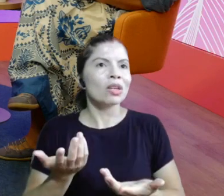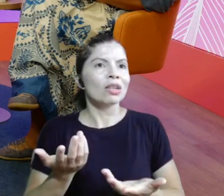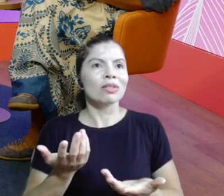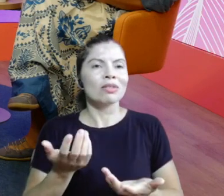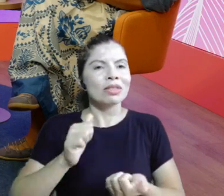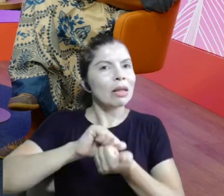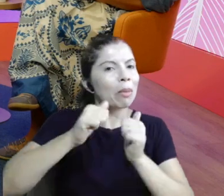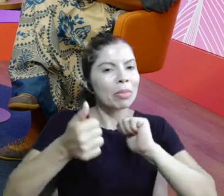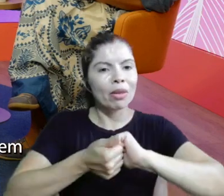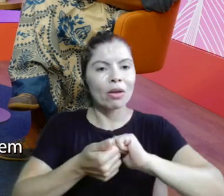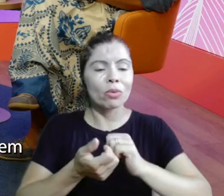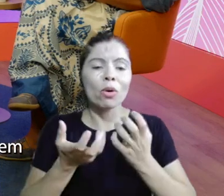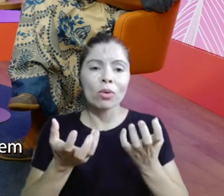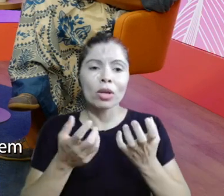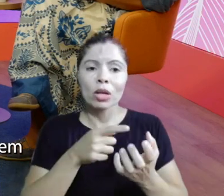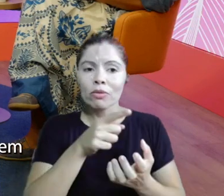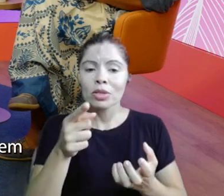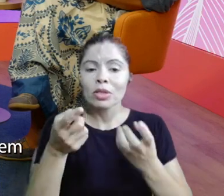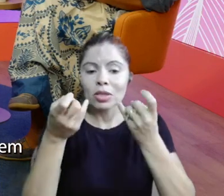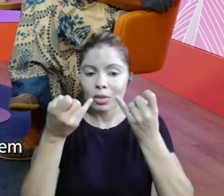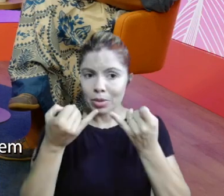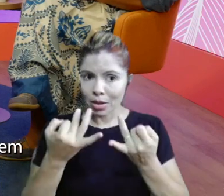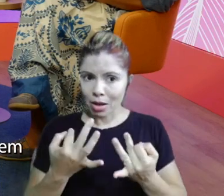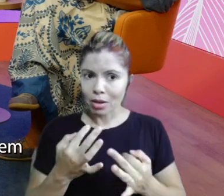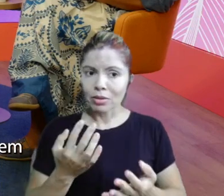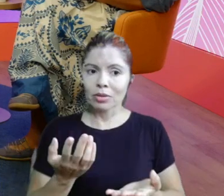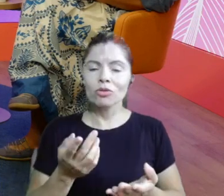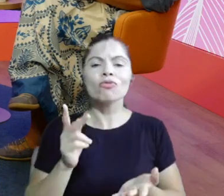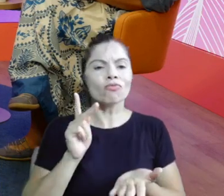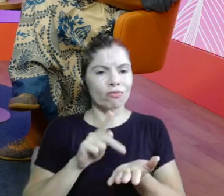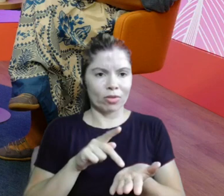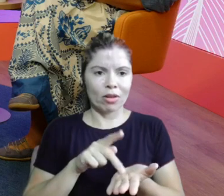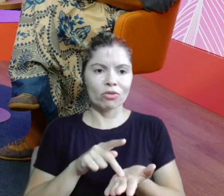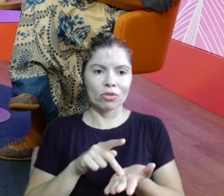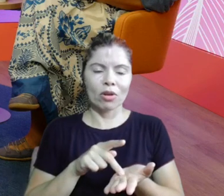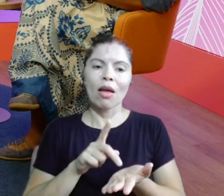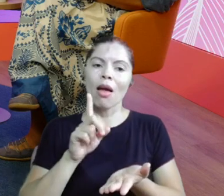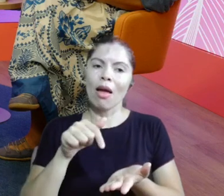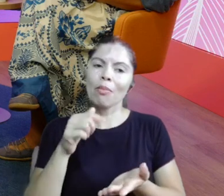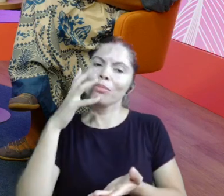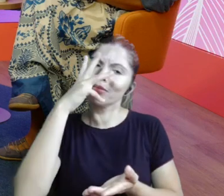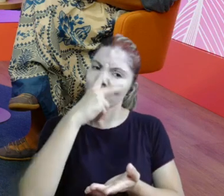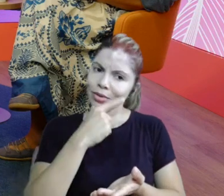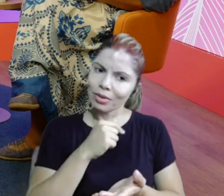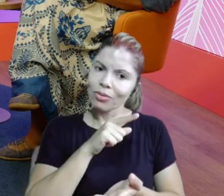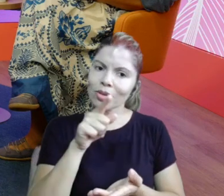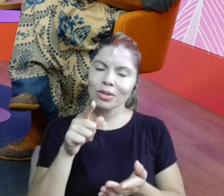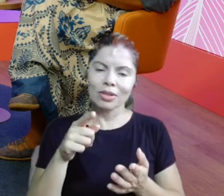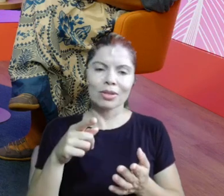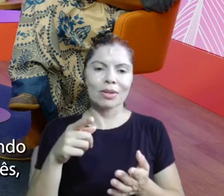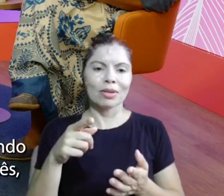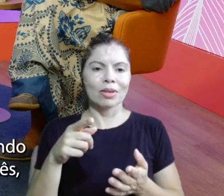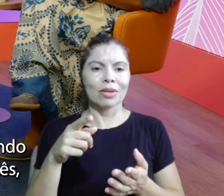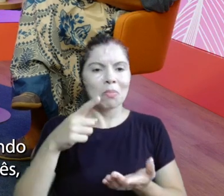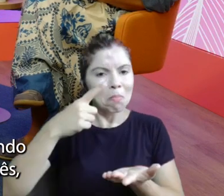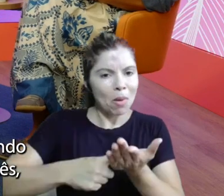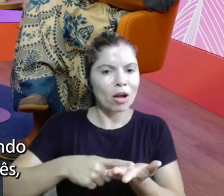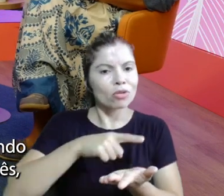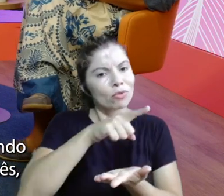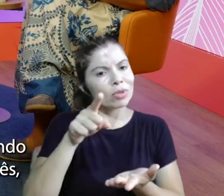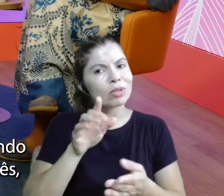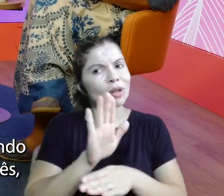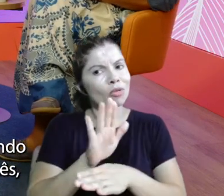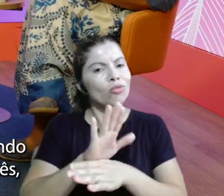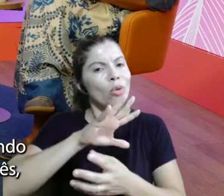uma vida toda. Então, eu queria que vocês me contassem um pouquinho. Eu, de verdade, é muito bonito esse impacto que